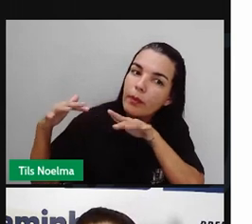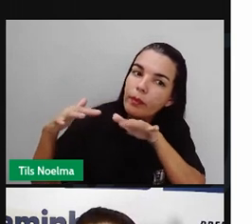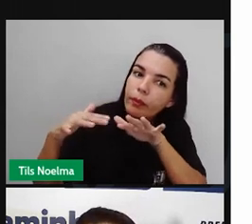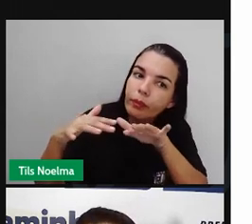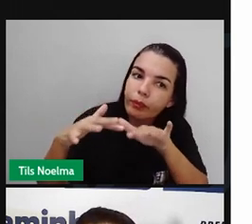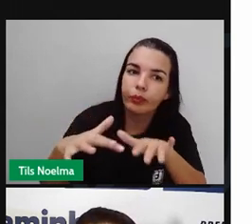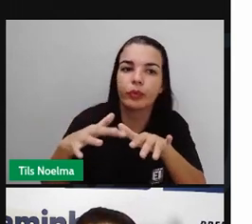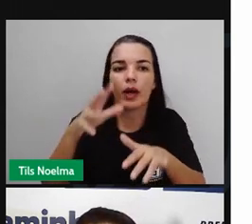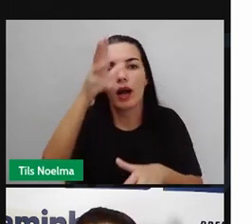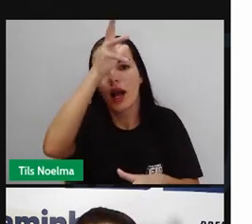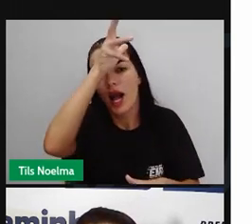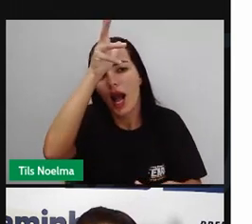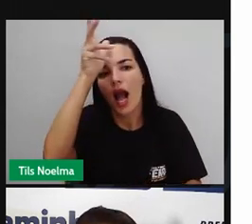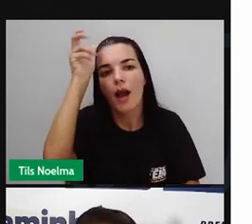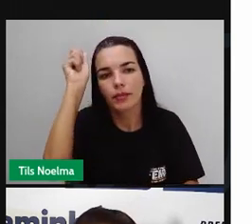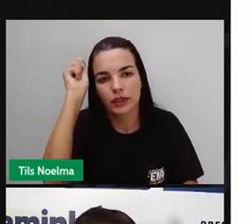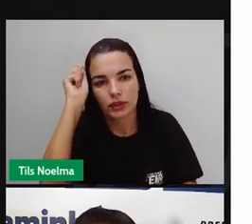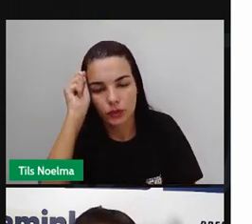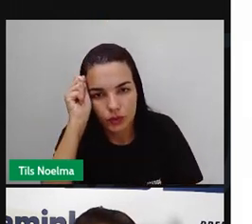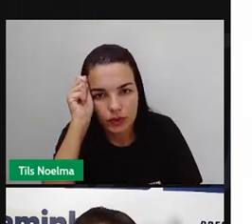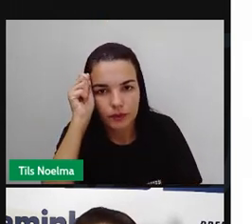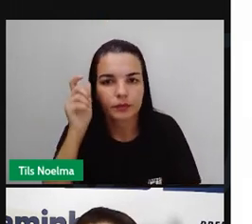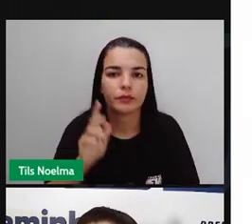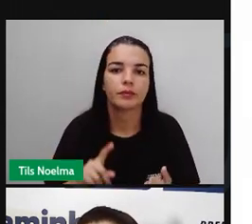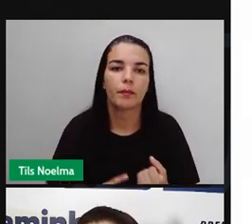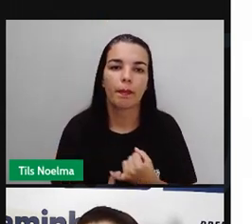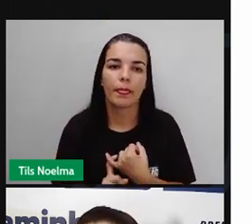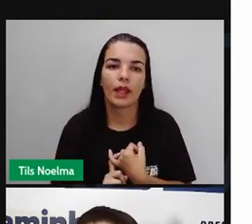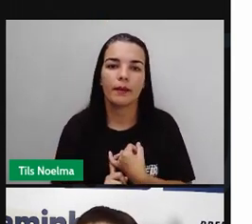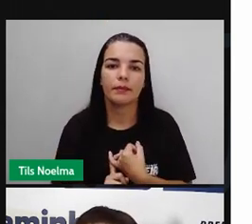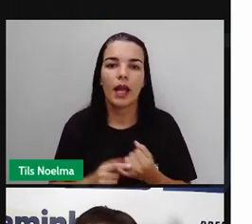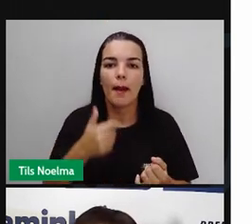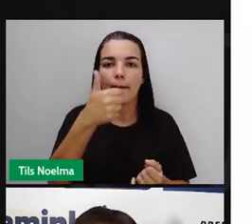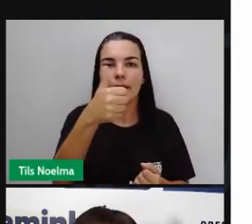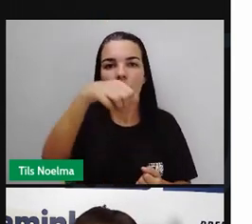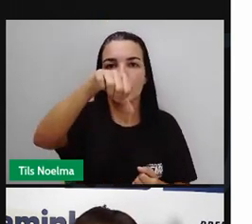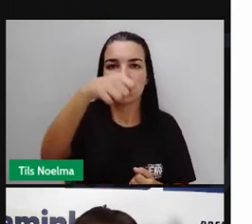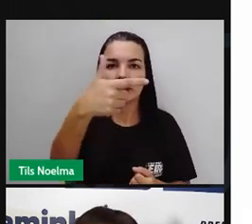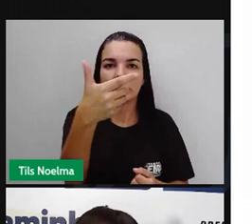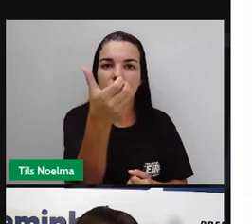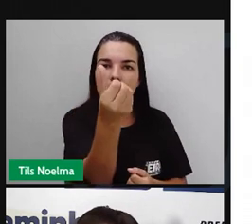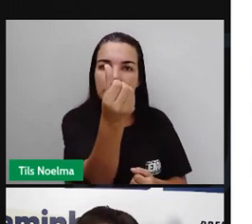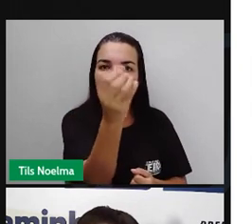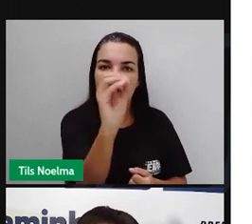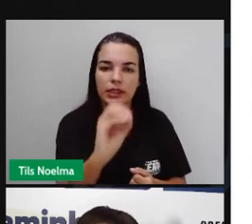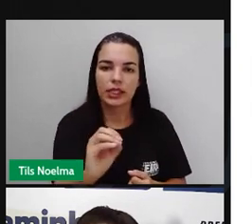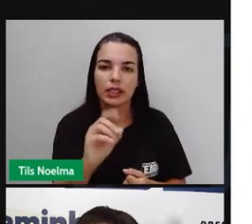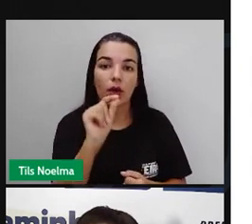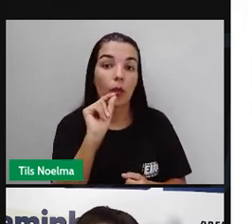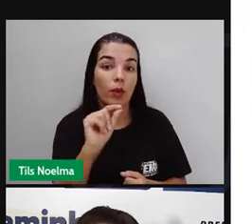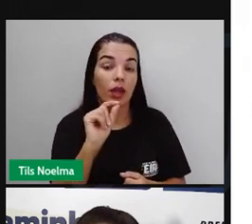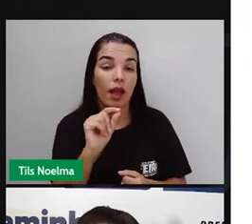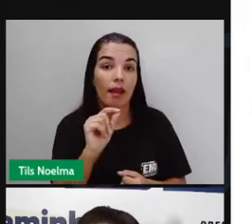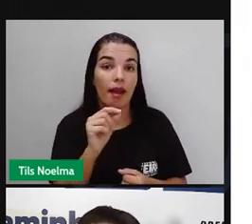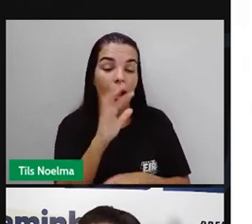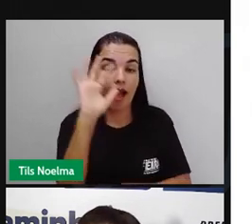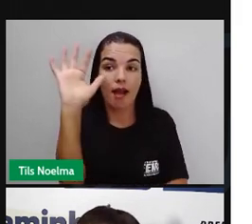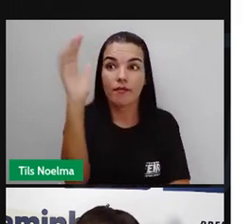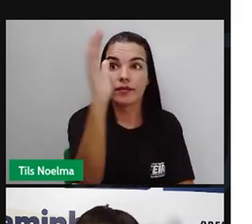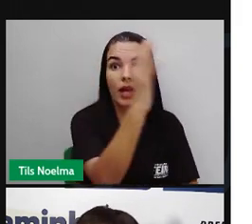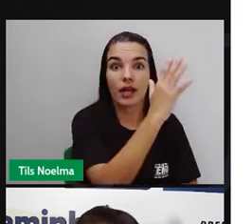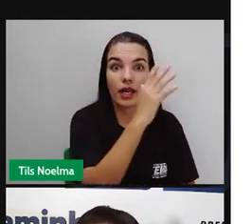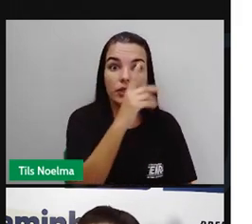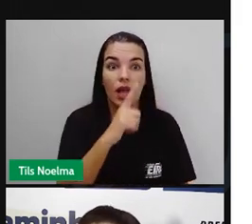dessa Amazônia legal. E em 1960 a floresta corria o risco de ser